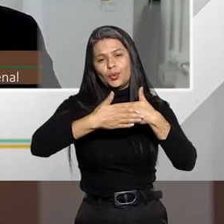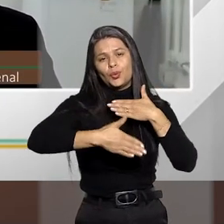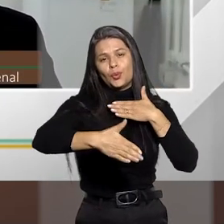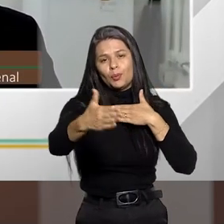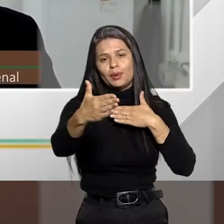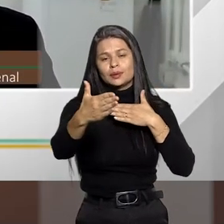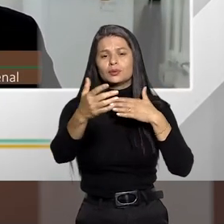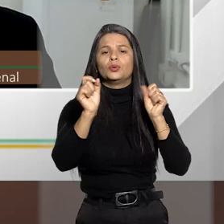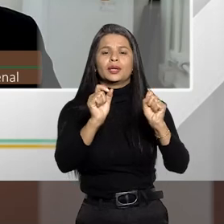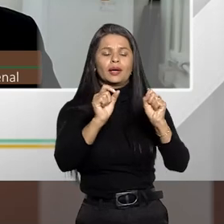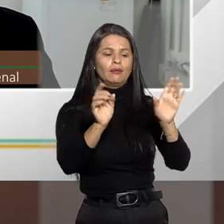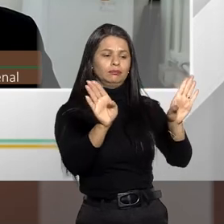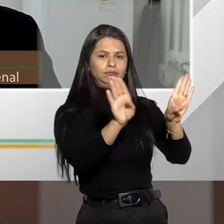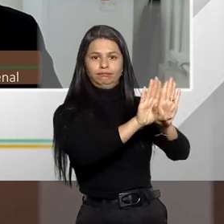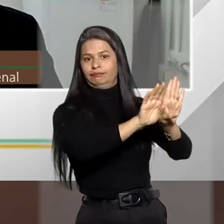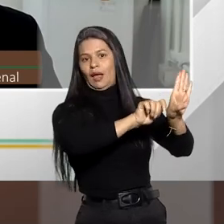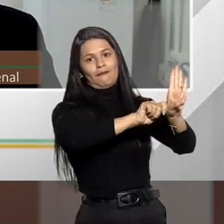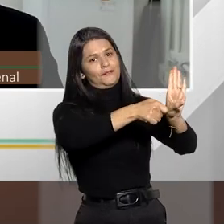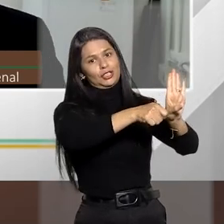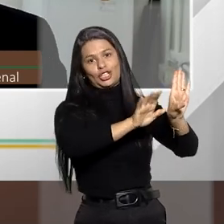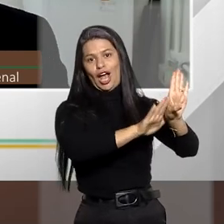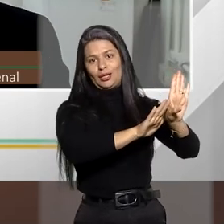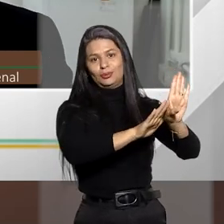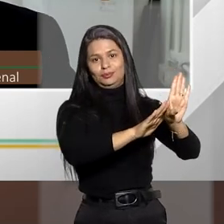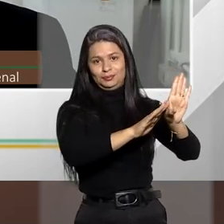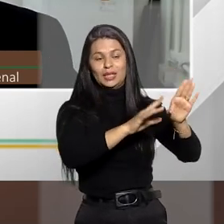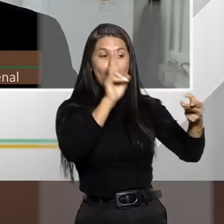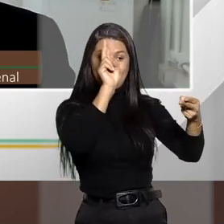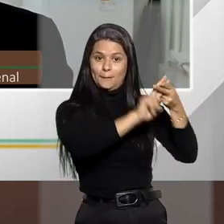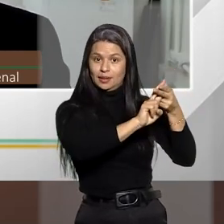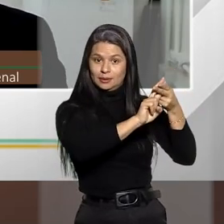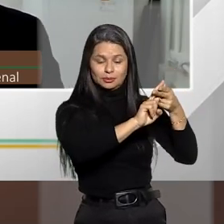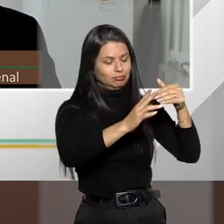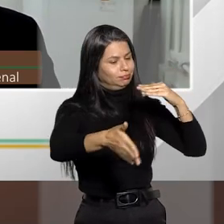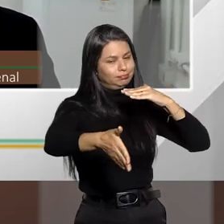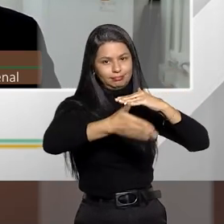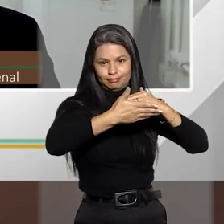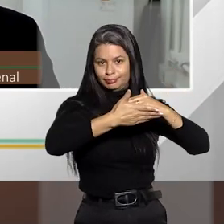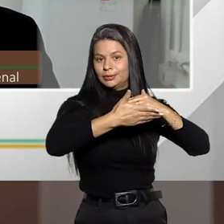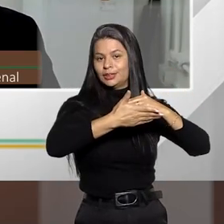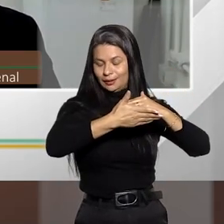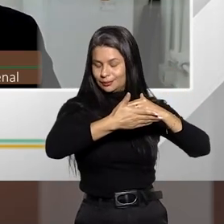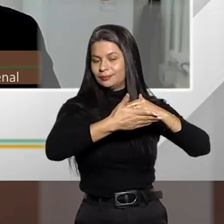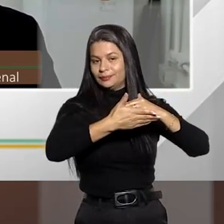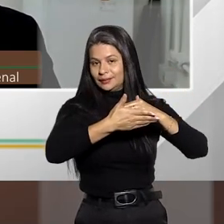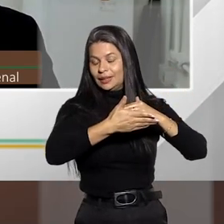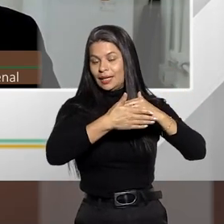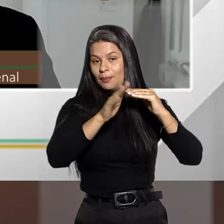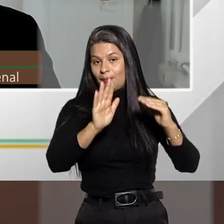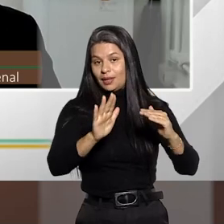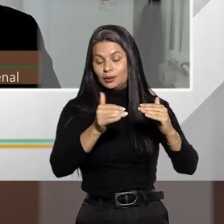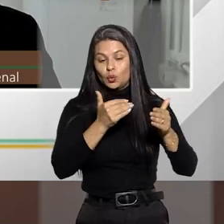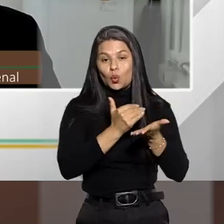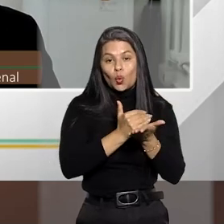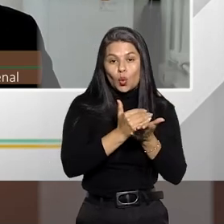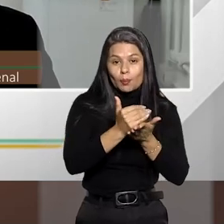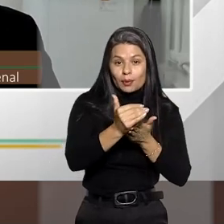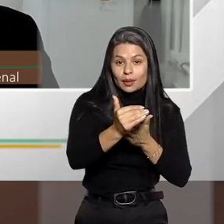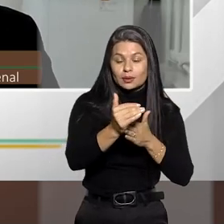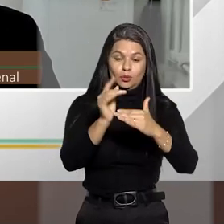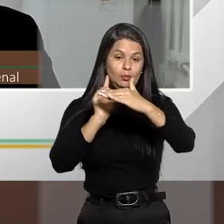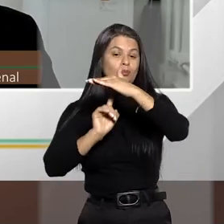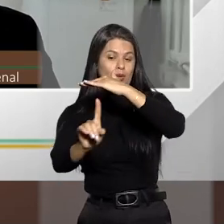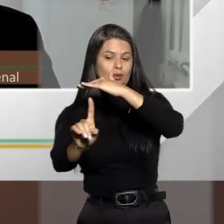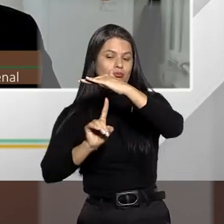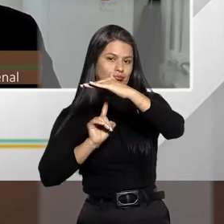fechado, né? A de detenção, ela pode, ela admite ao regime fechado uma regressão, mas o início é semiaberto